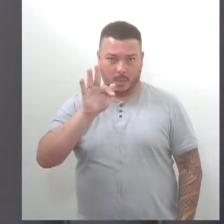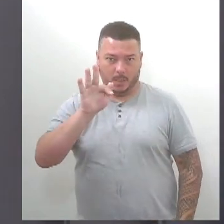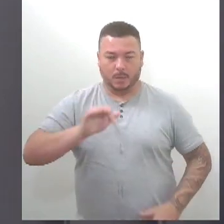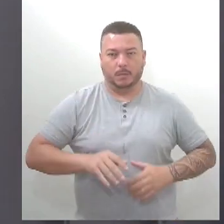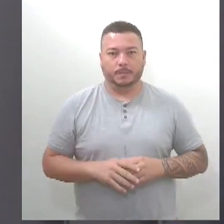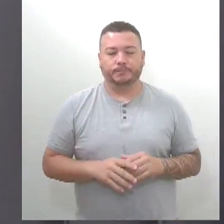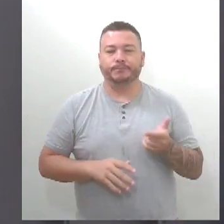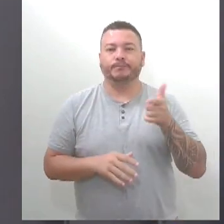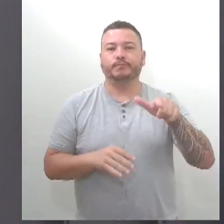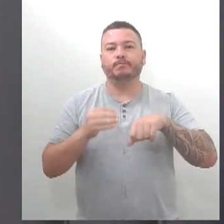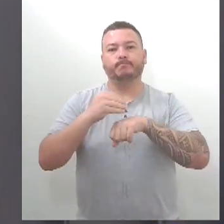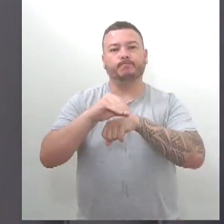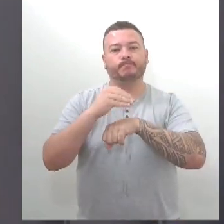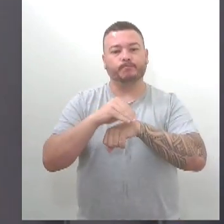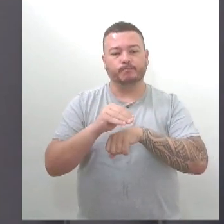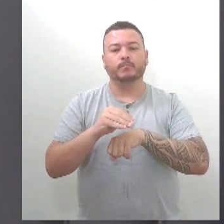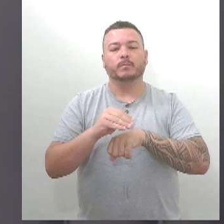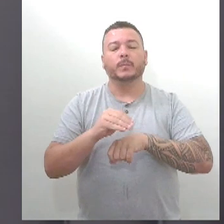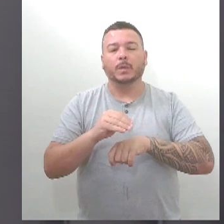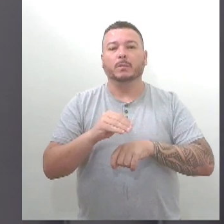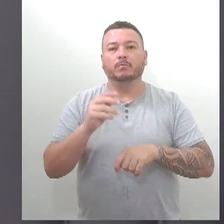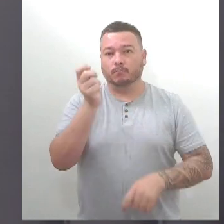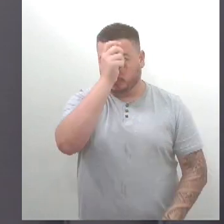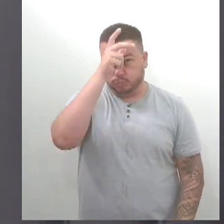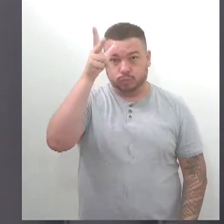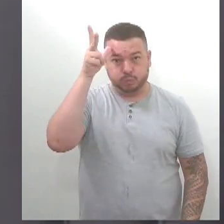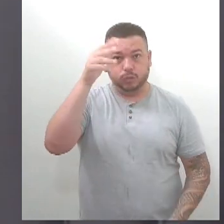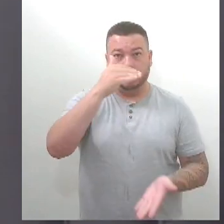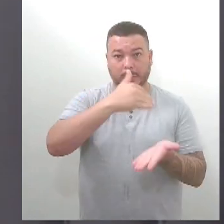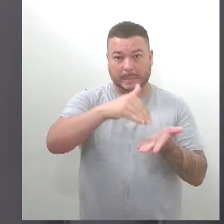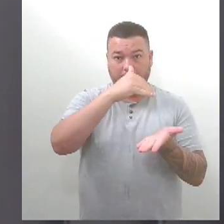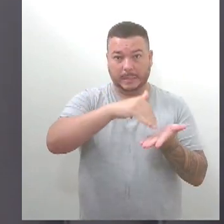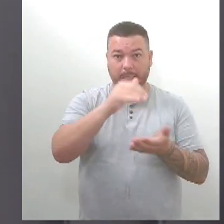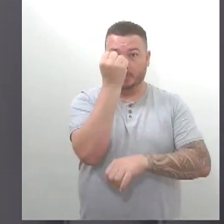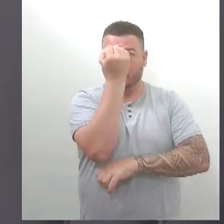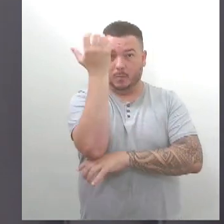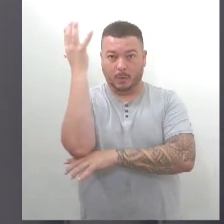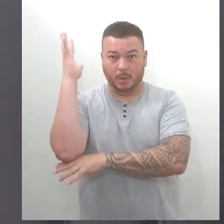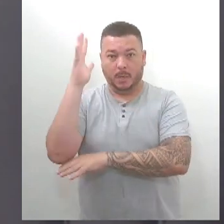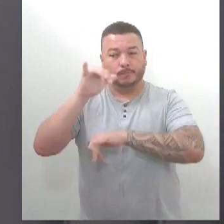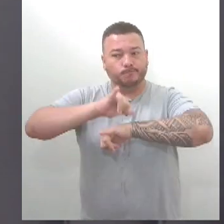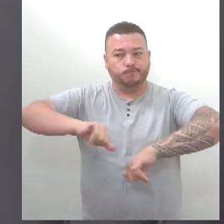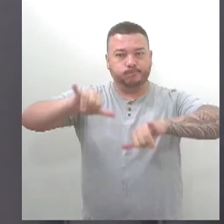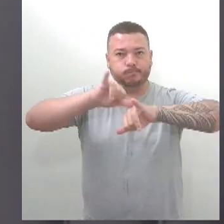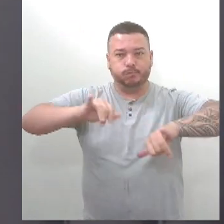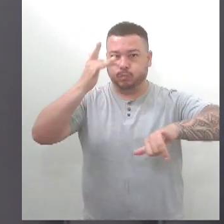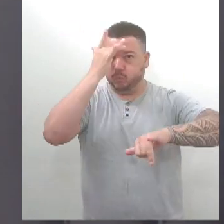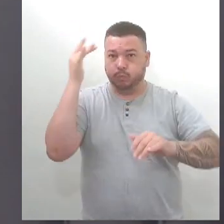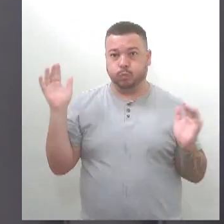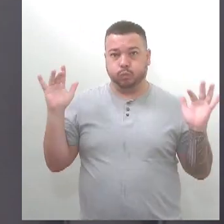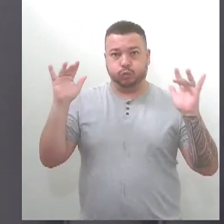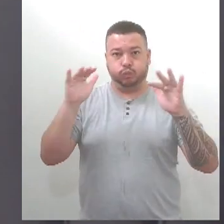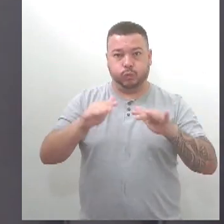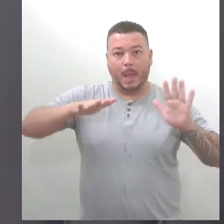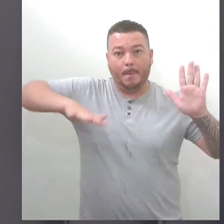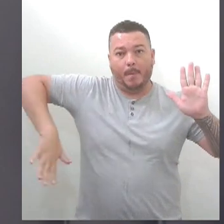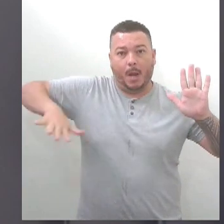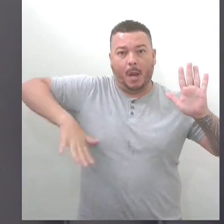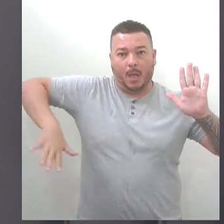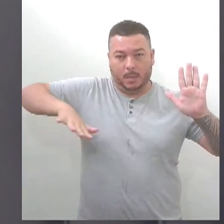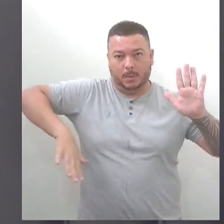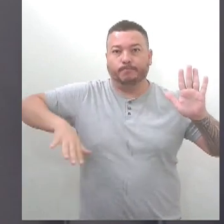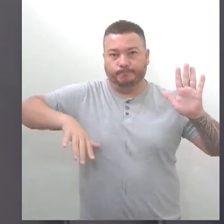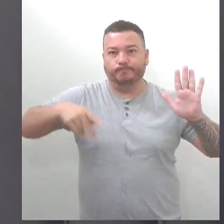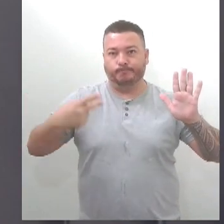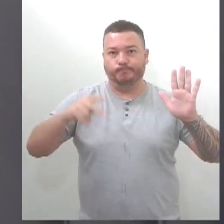Administração Estadual do Meio Ambiente, a DEMA, alerta banhistas que frequentam as praias sergipanas. Nas últimas semanas foi